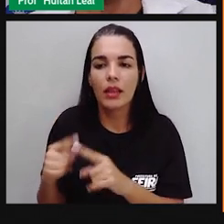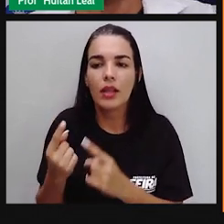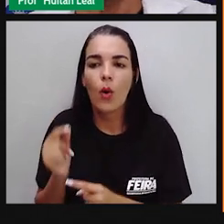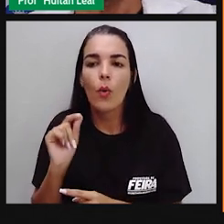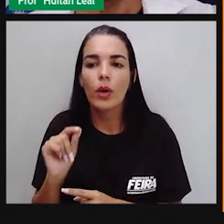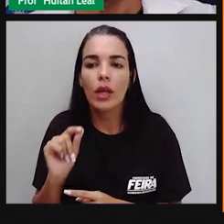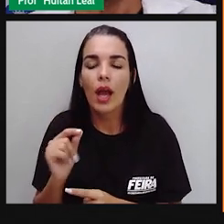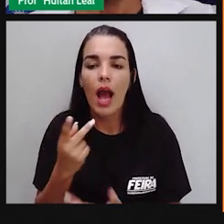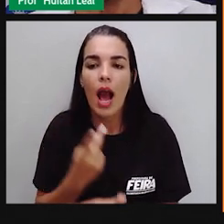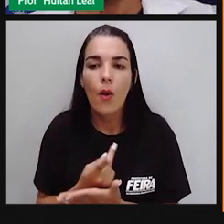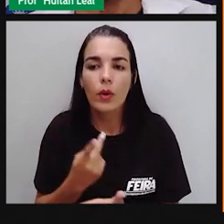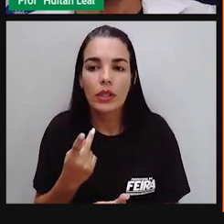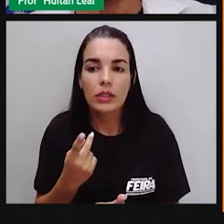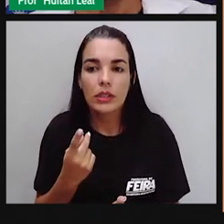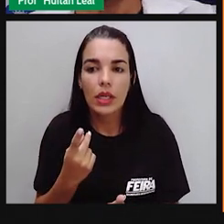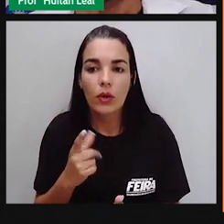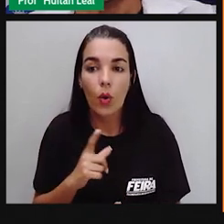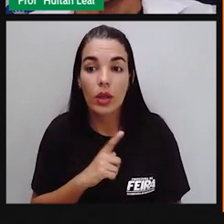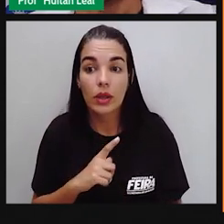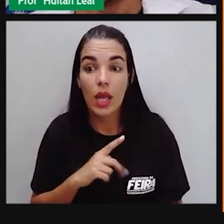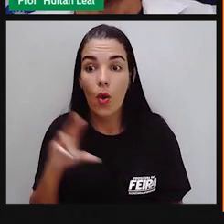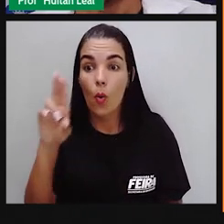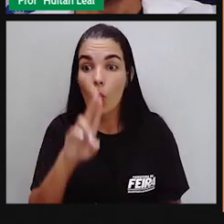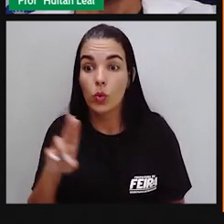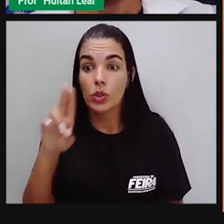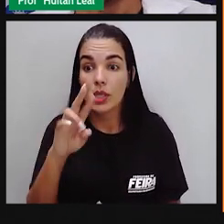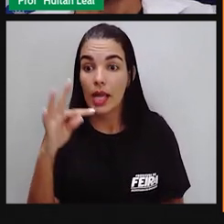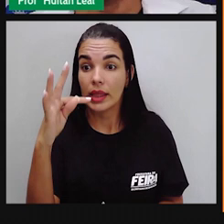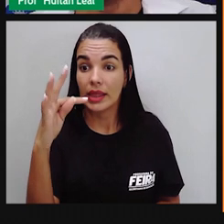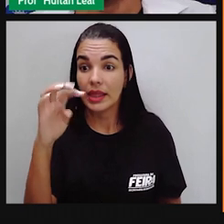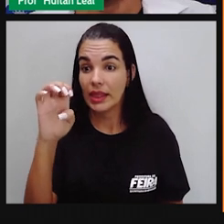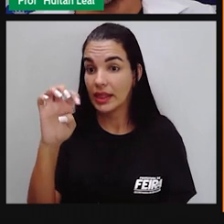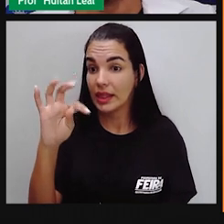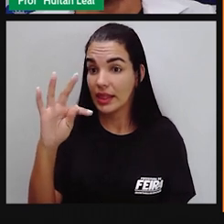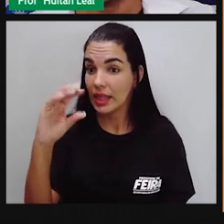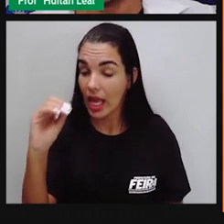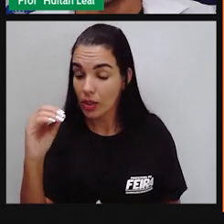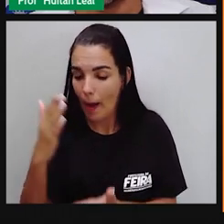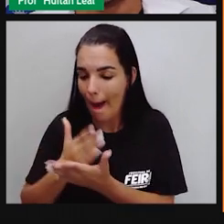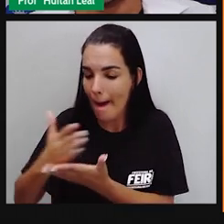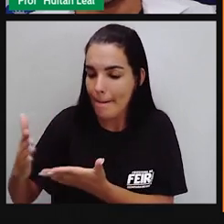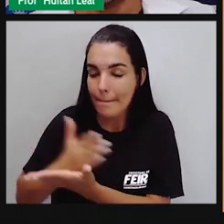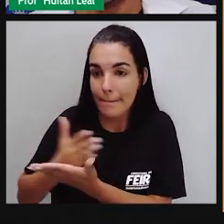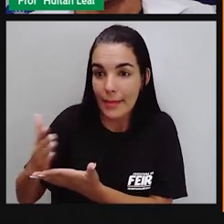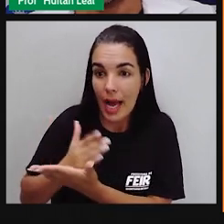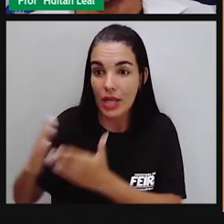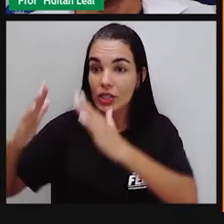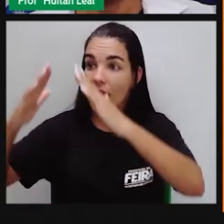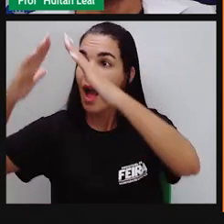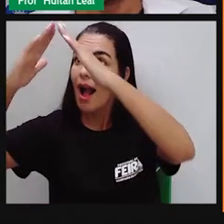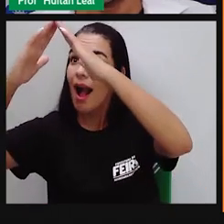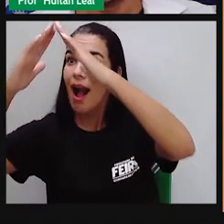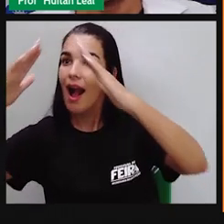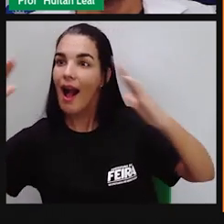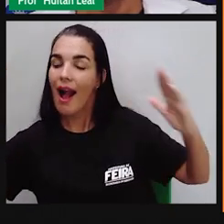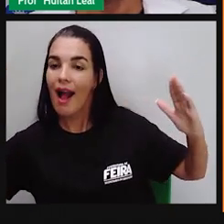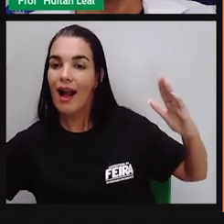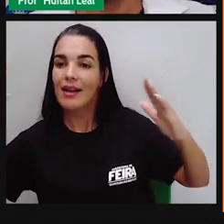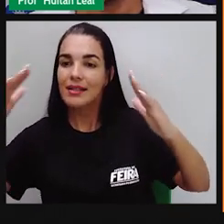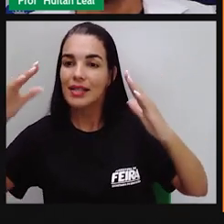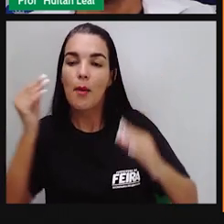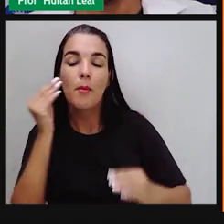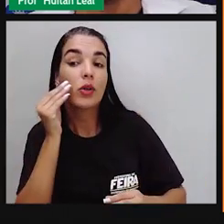acontecendo? Eu estou utilizando a palavra teto, que é uma parte da casa, para representar